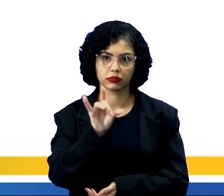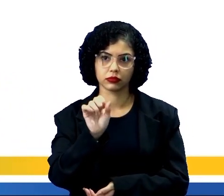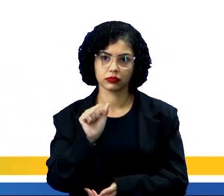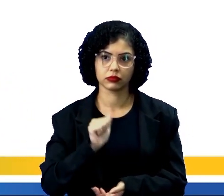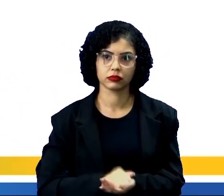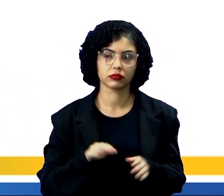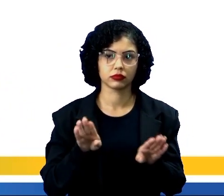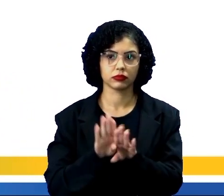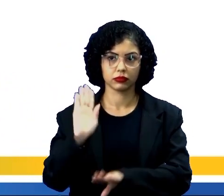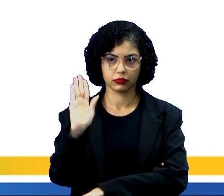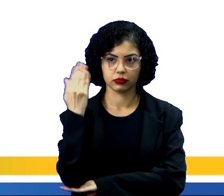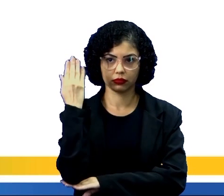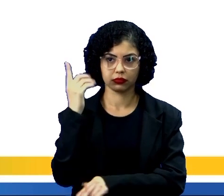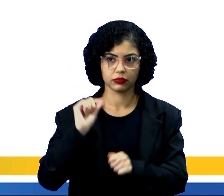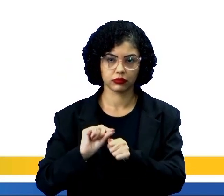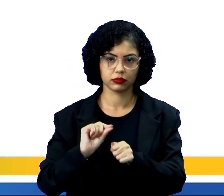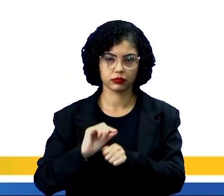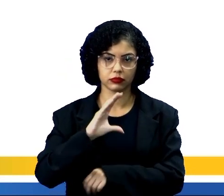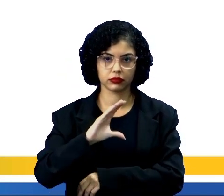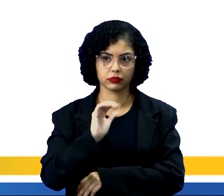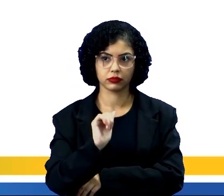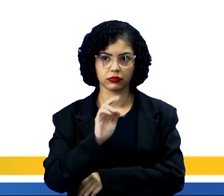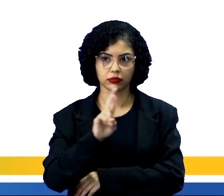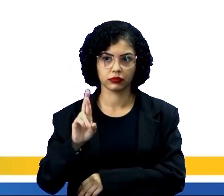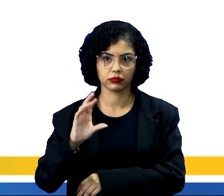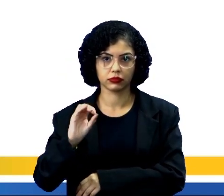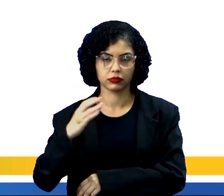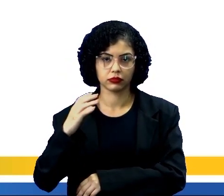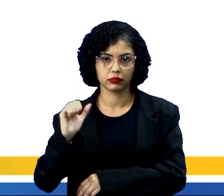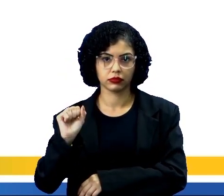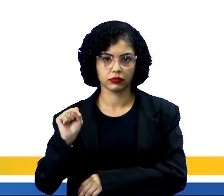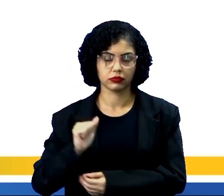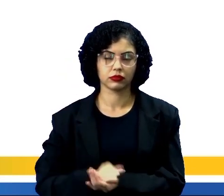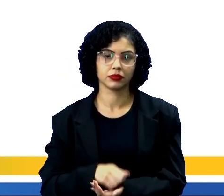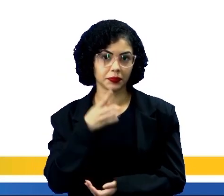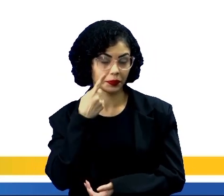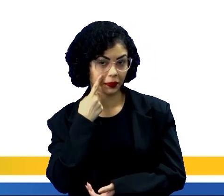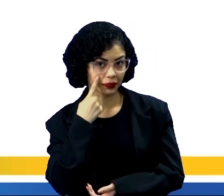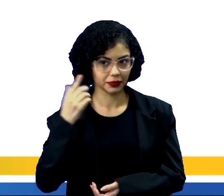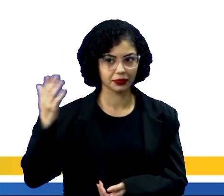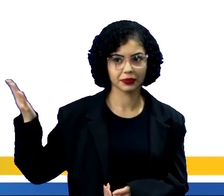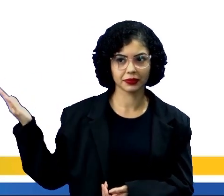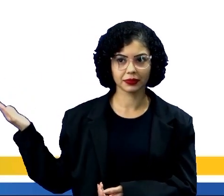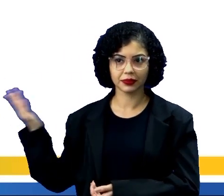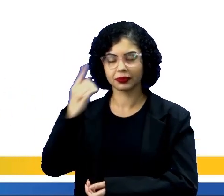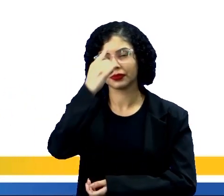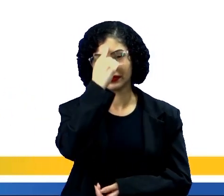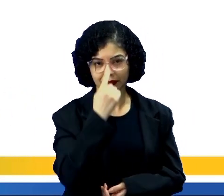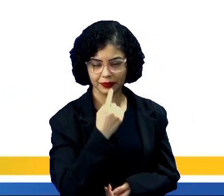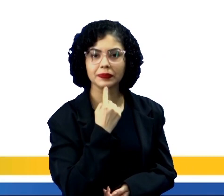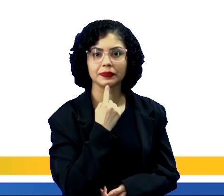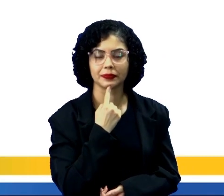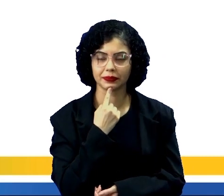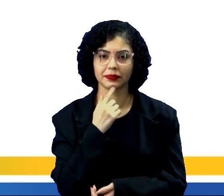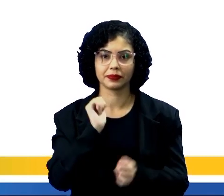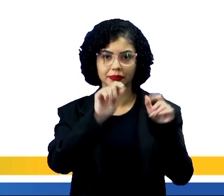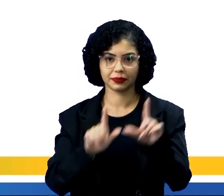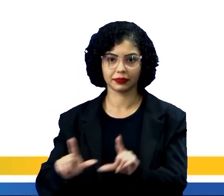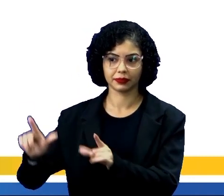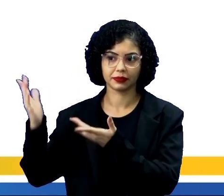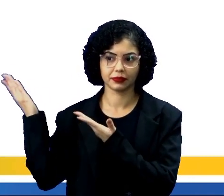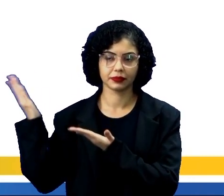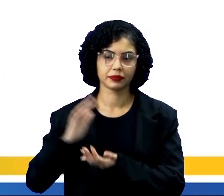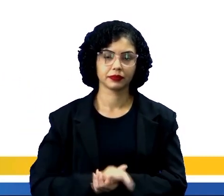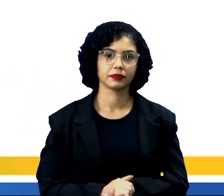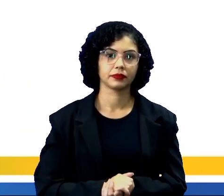com roda e madeira e fizeram as carroças. Olha aí a imagem que aparece na tela para